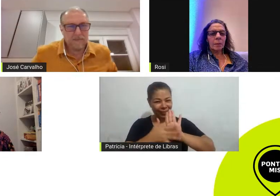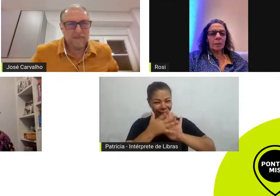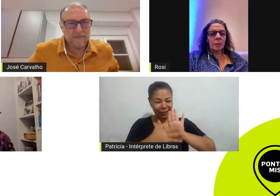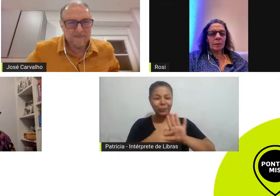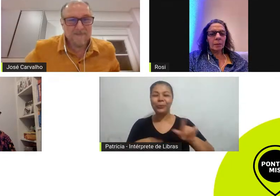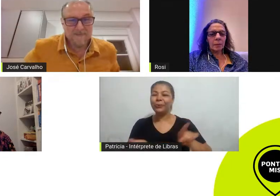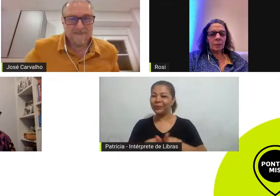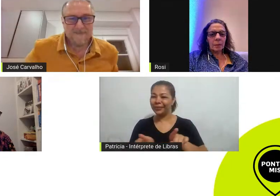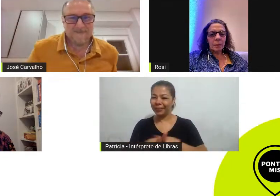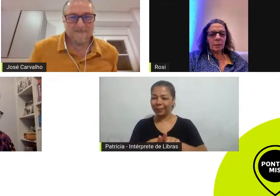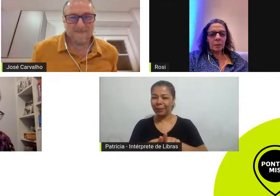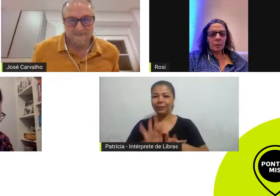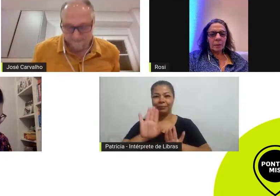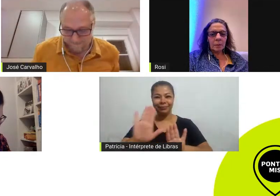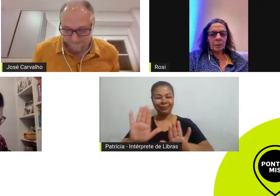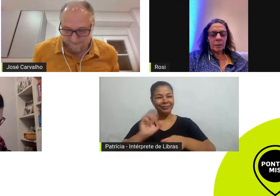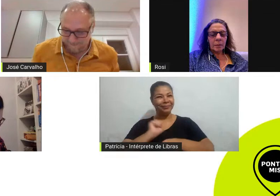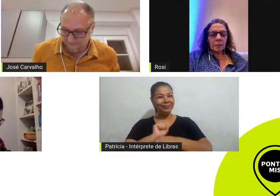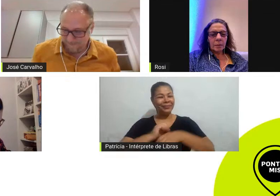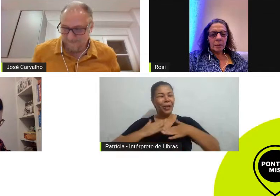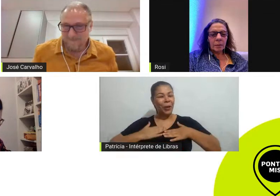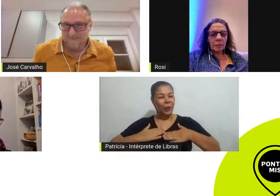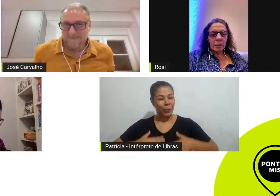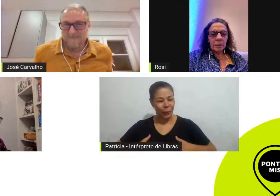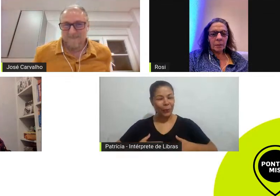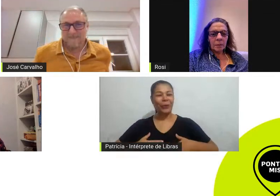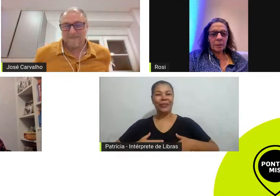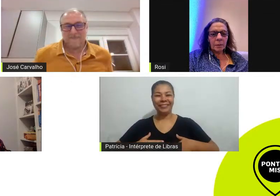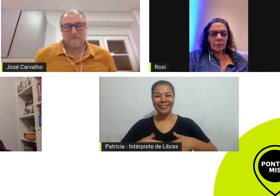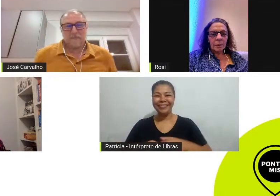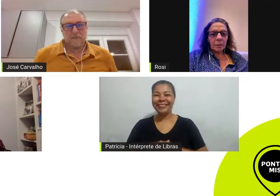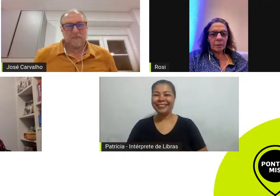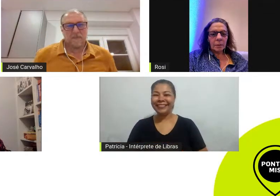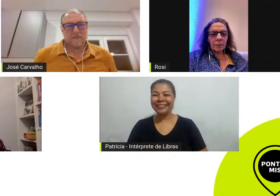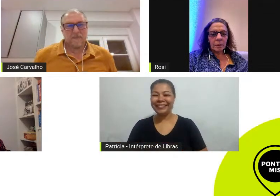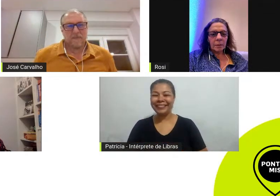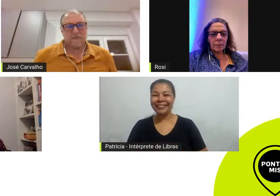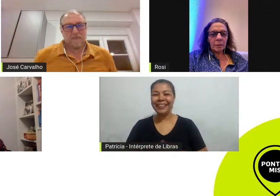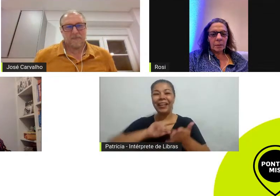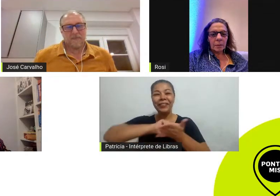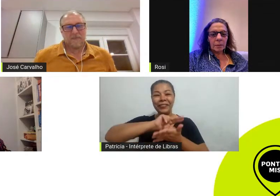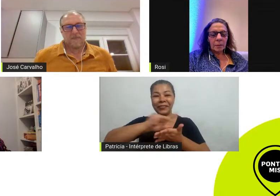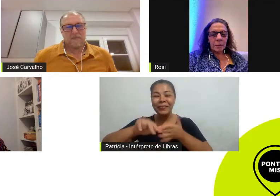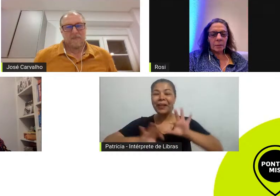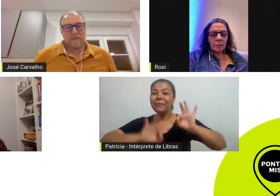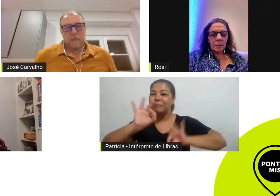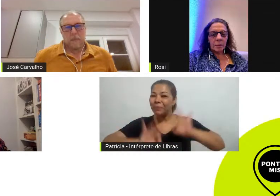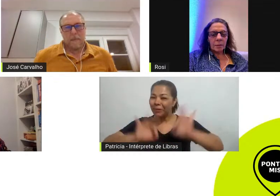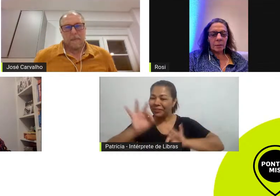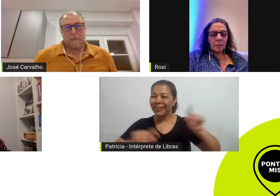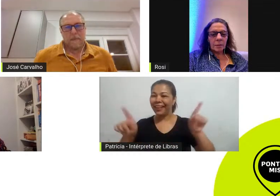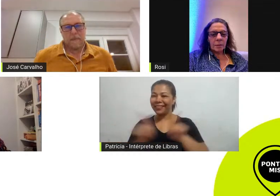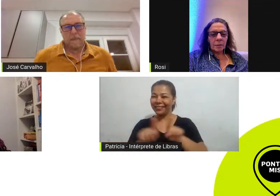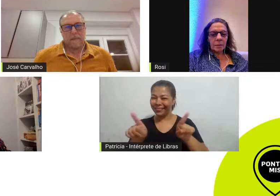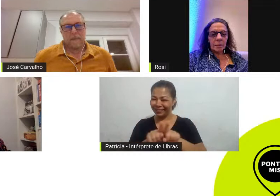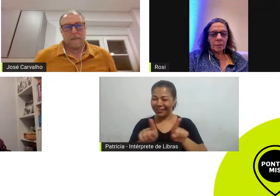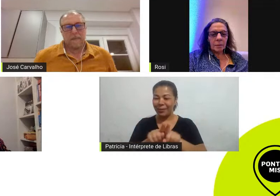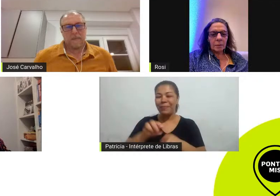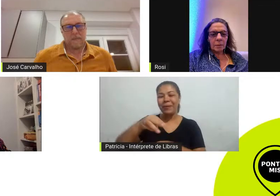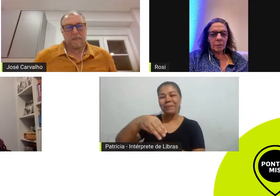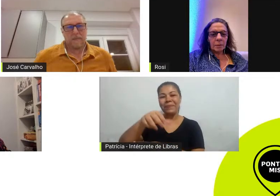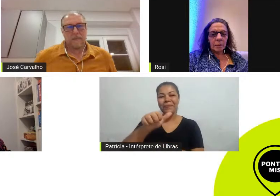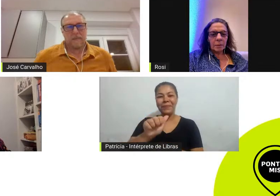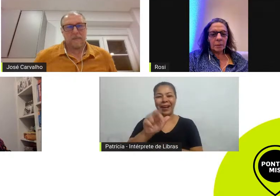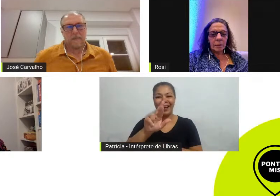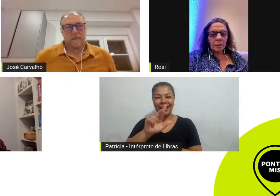roteiro deixa eu respirar escreveu o roteiro e deu consultoria para os projetos de longa-metragem Marighella dos dois